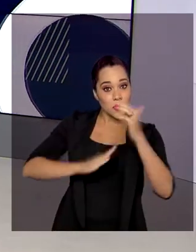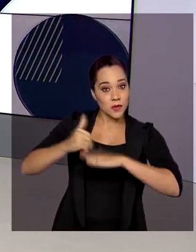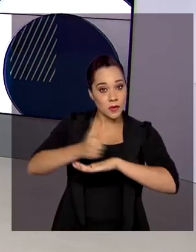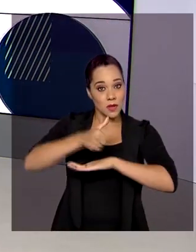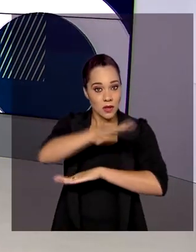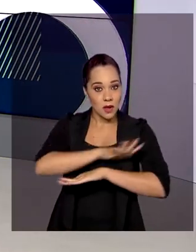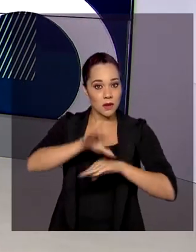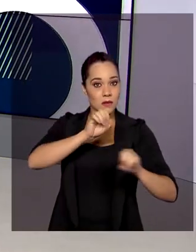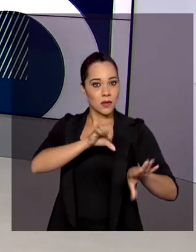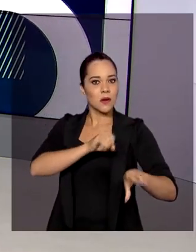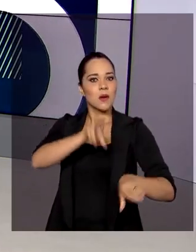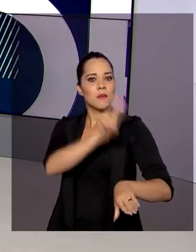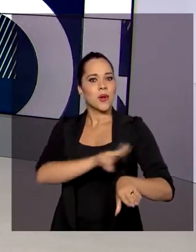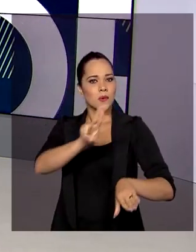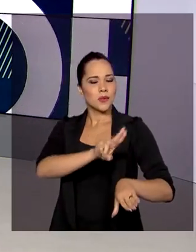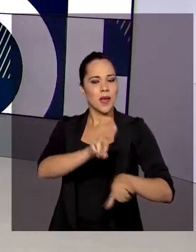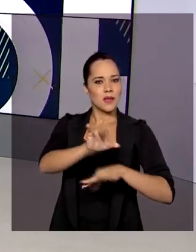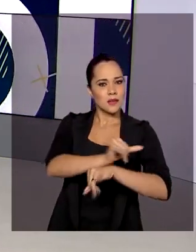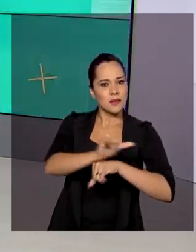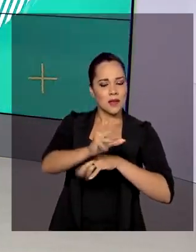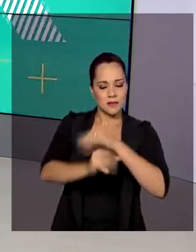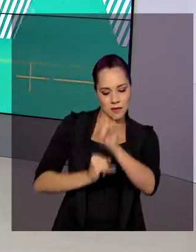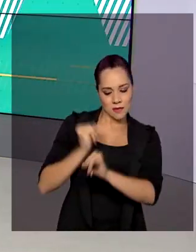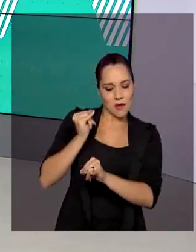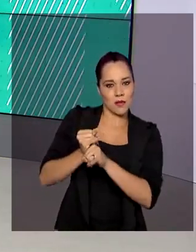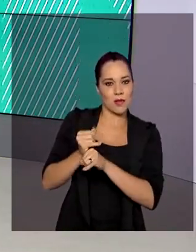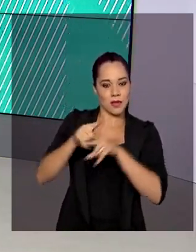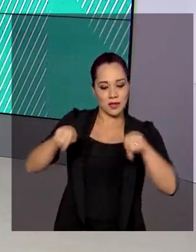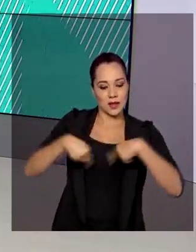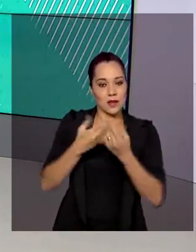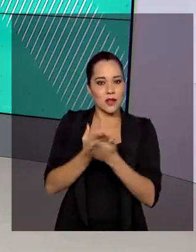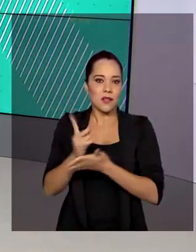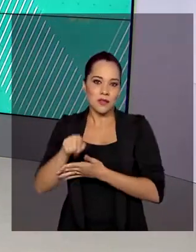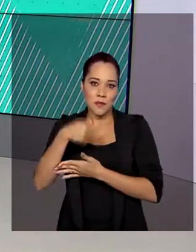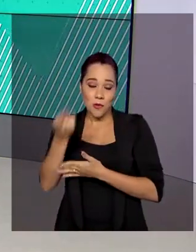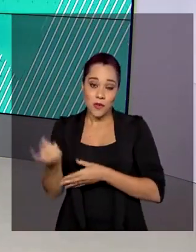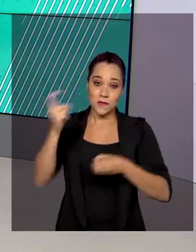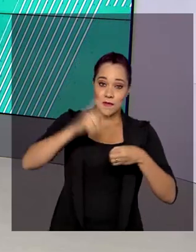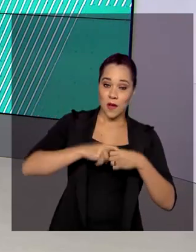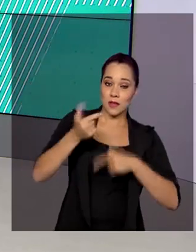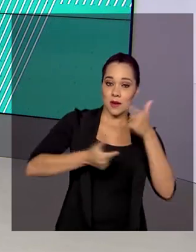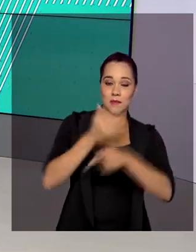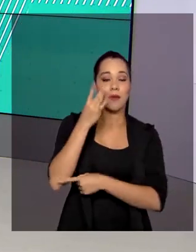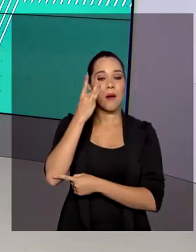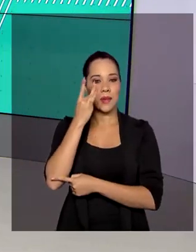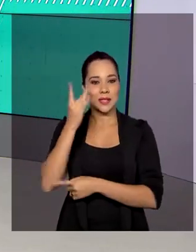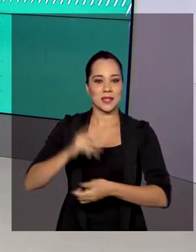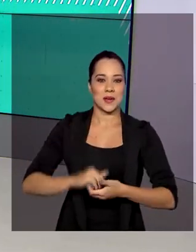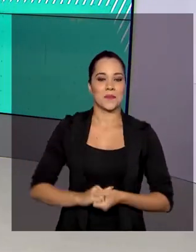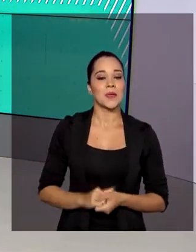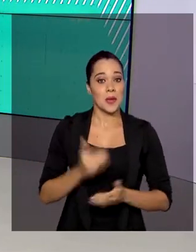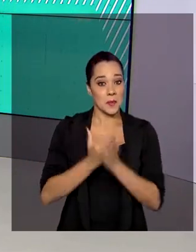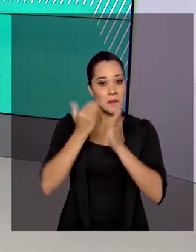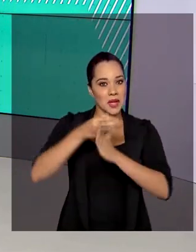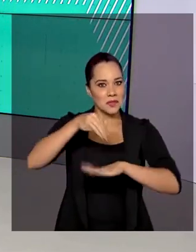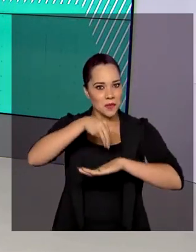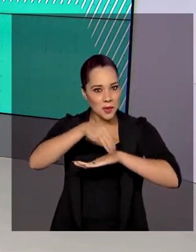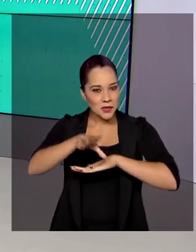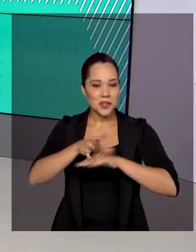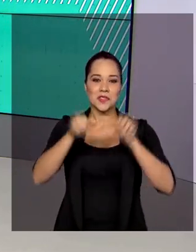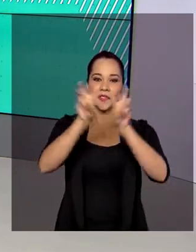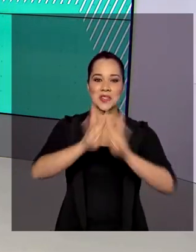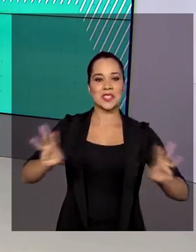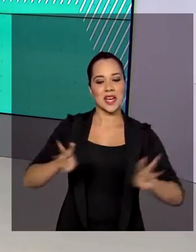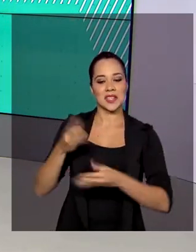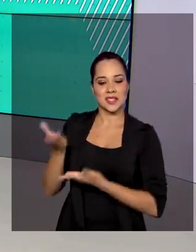educação para utilizar ferramentas online em sala de aula ao retornarem às atividades presenciais. Mais informações no